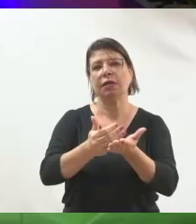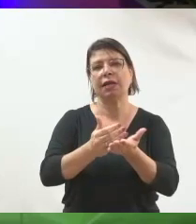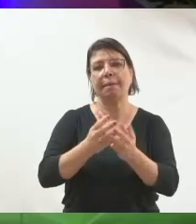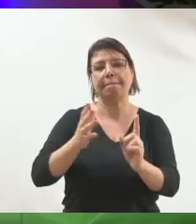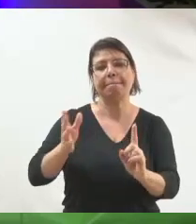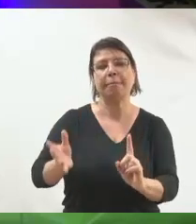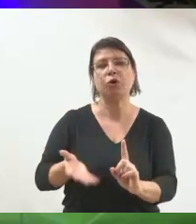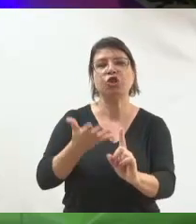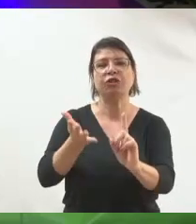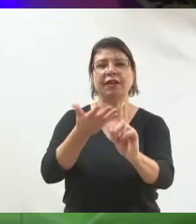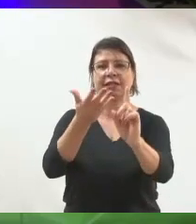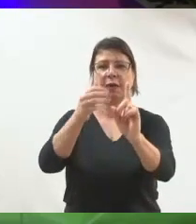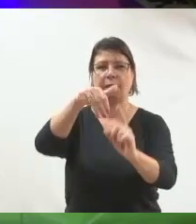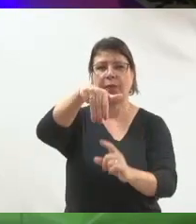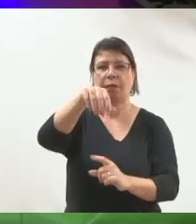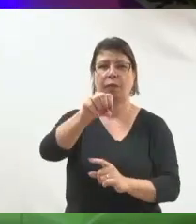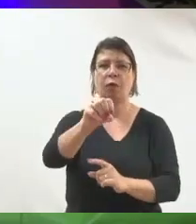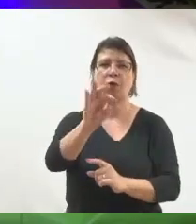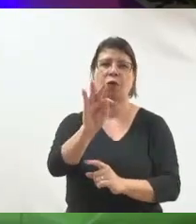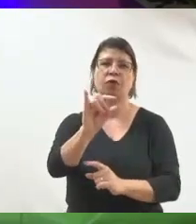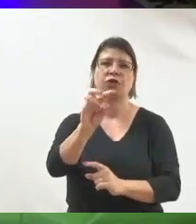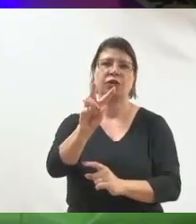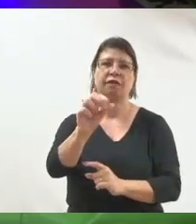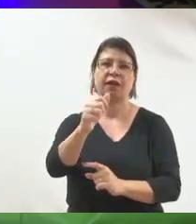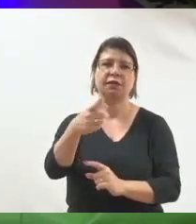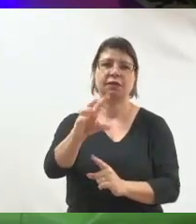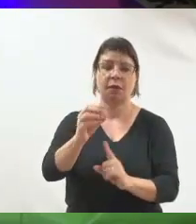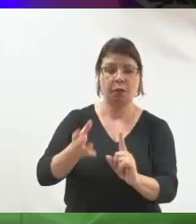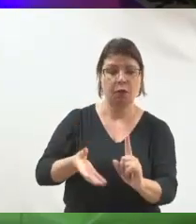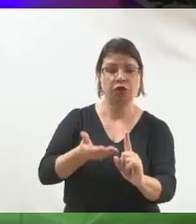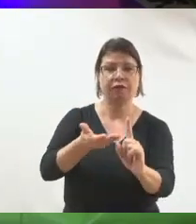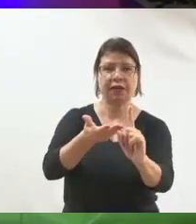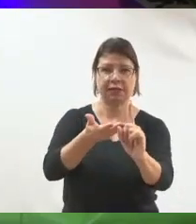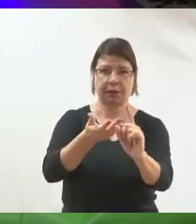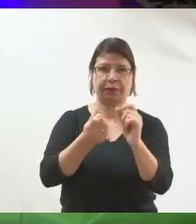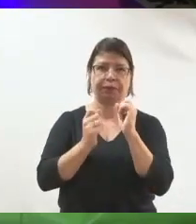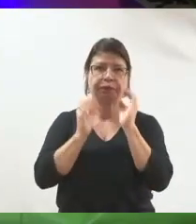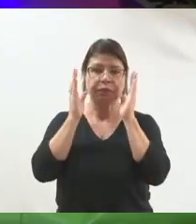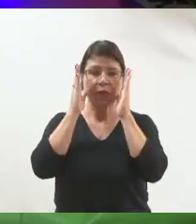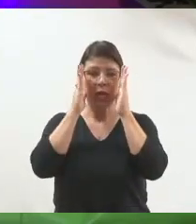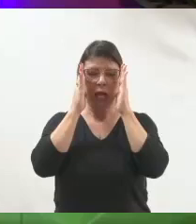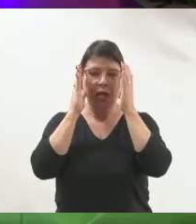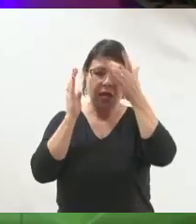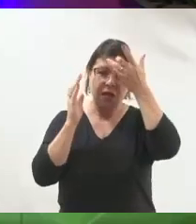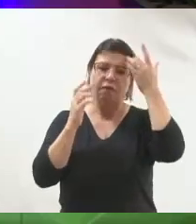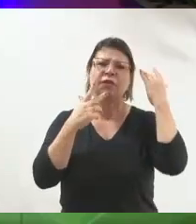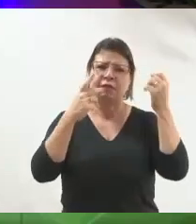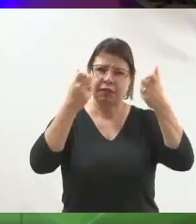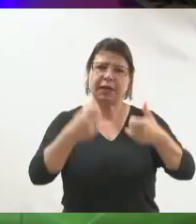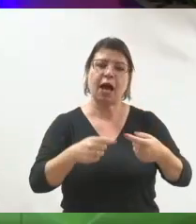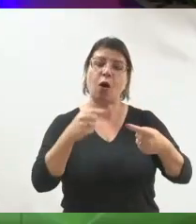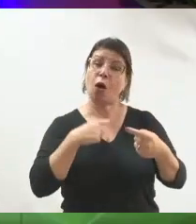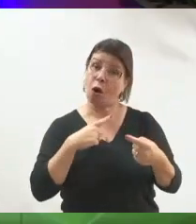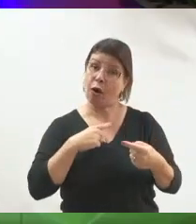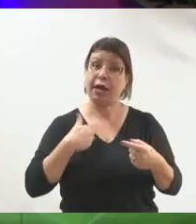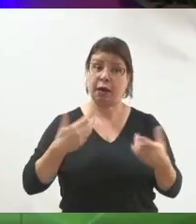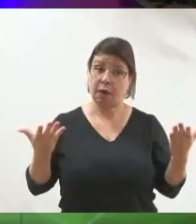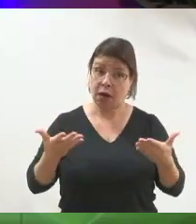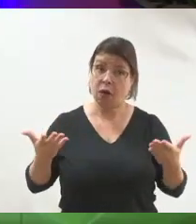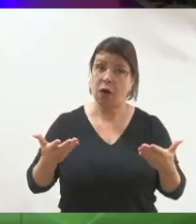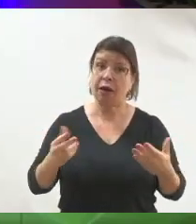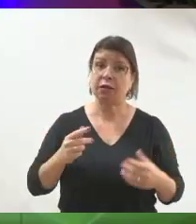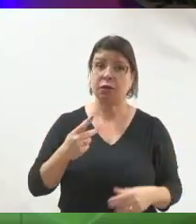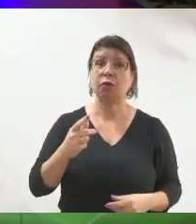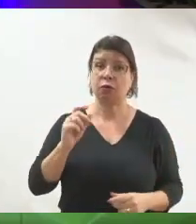A motivação é a hora que você dá os motivos para a pessoa votar em você. É a hora que você fala, olha, agora eu sou candidato.